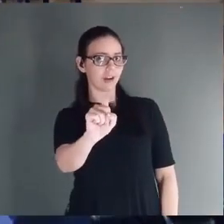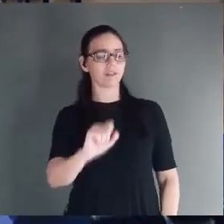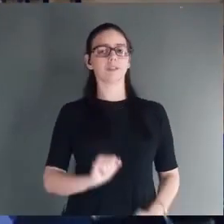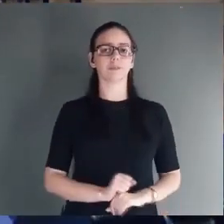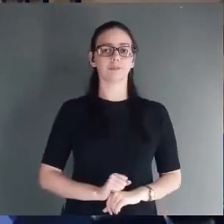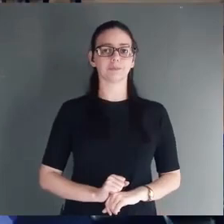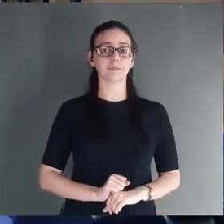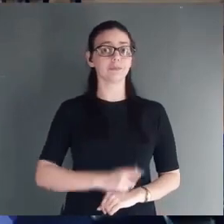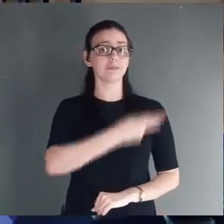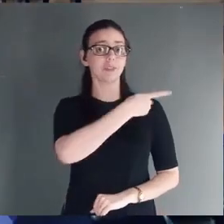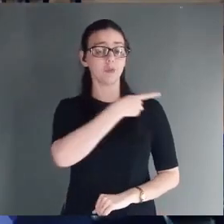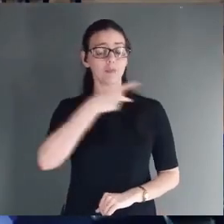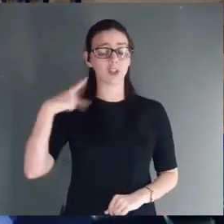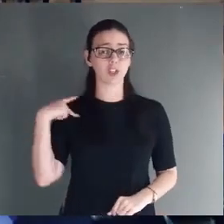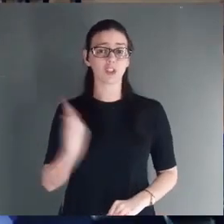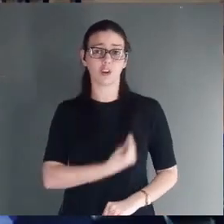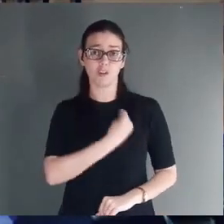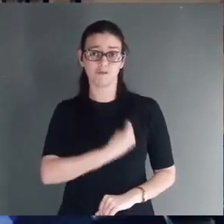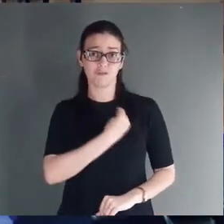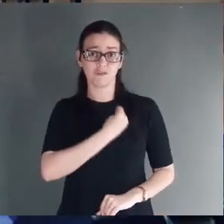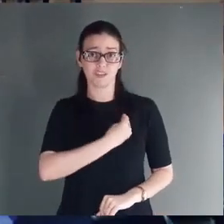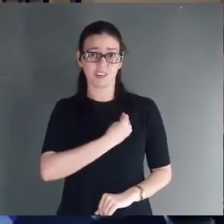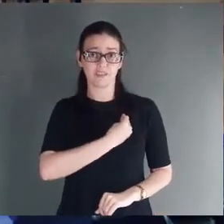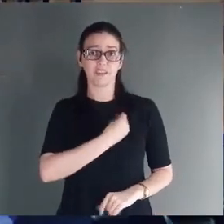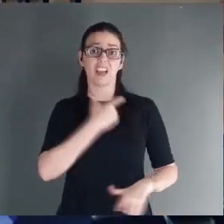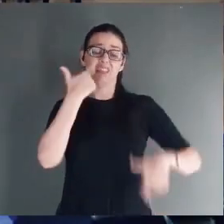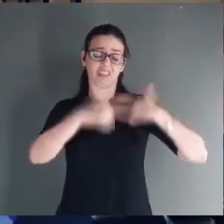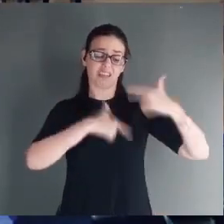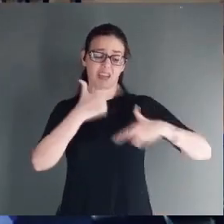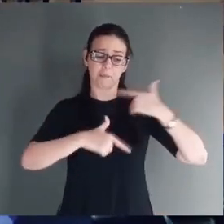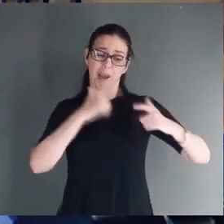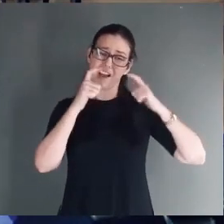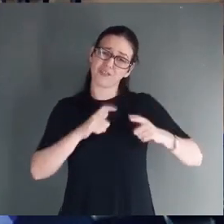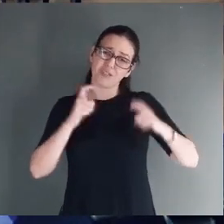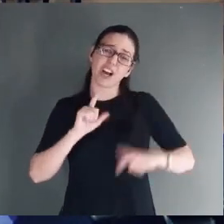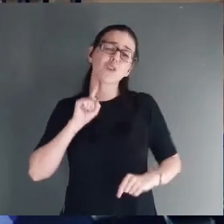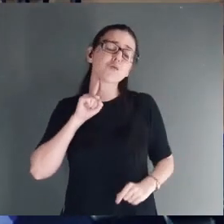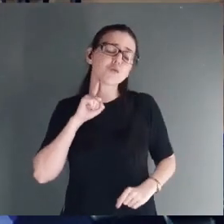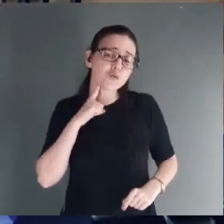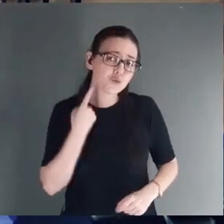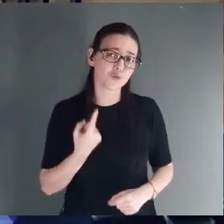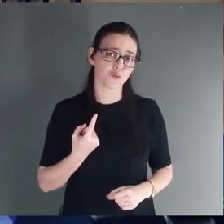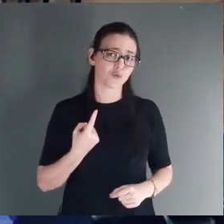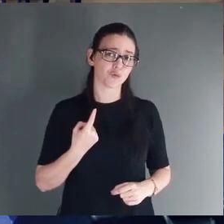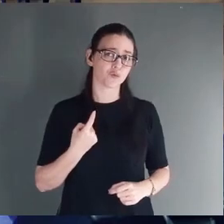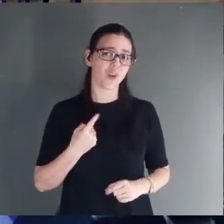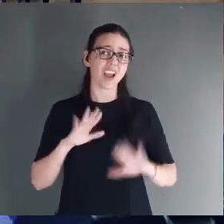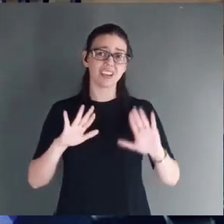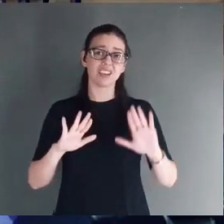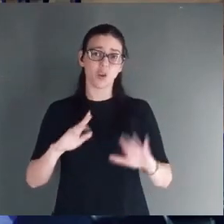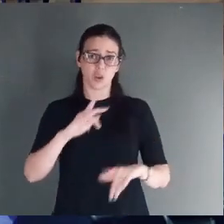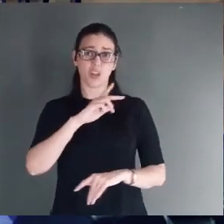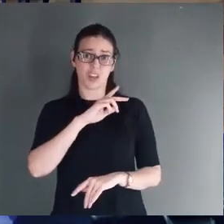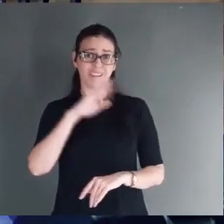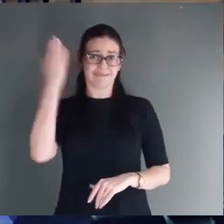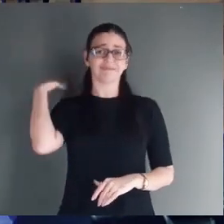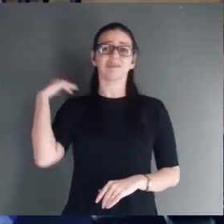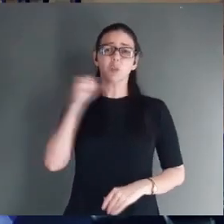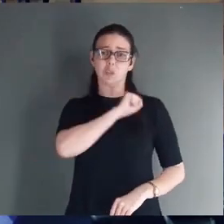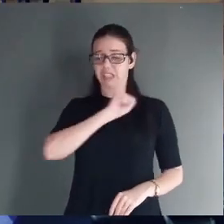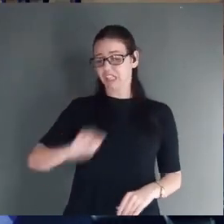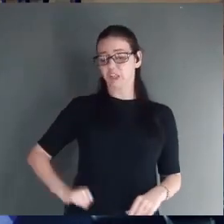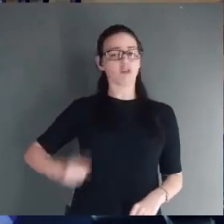na verdade, eles viviam, por conta do trabalho deles, eles eram considerados cerimonialmente impuros.